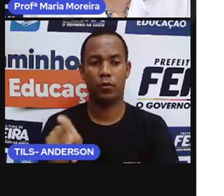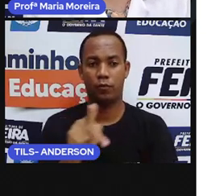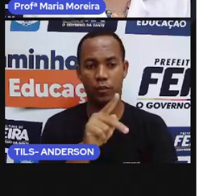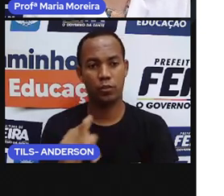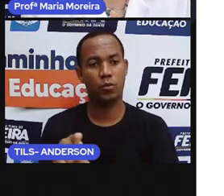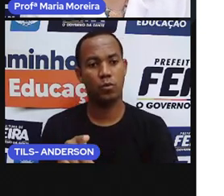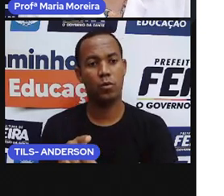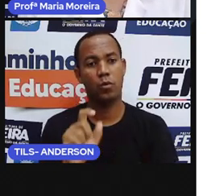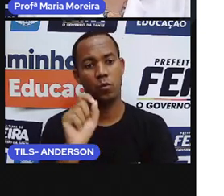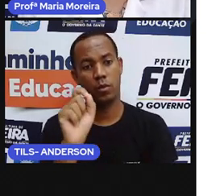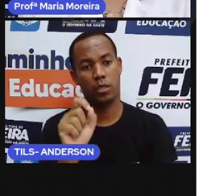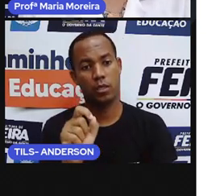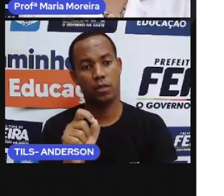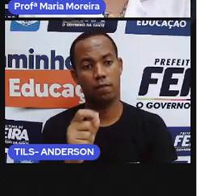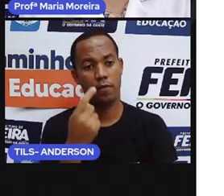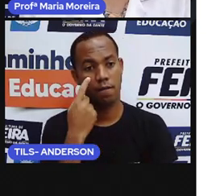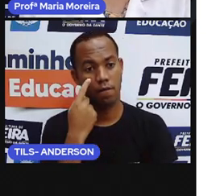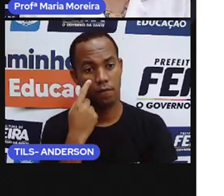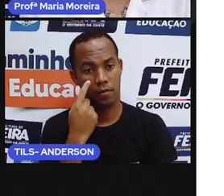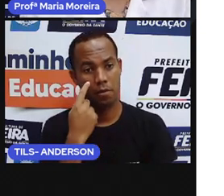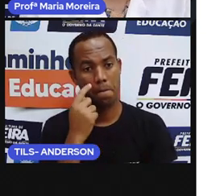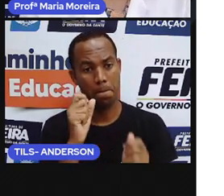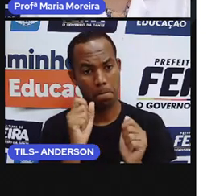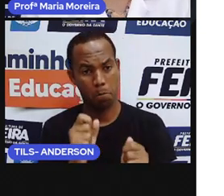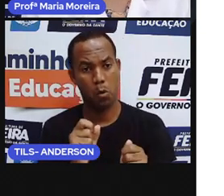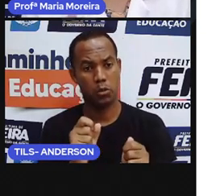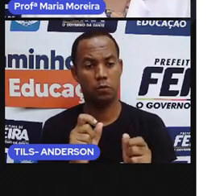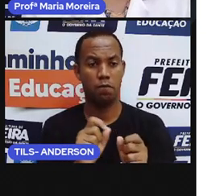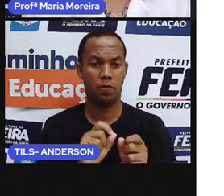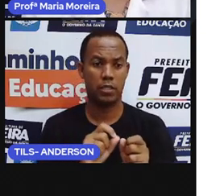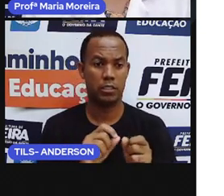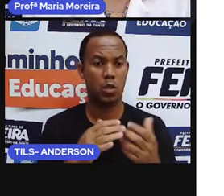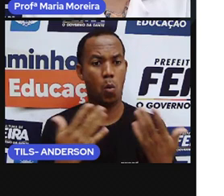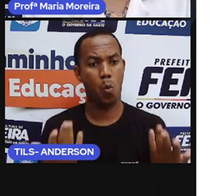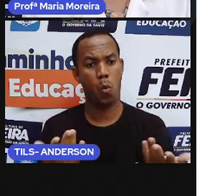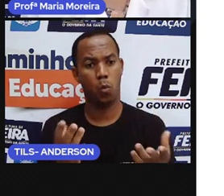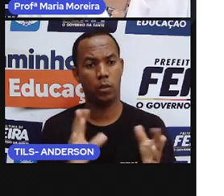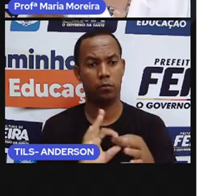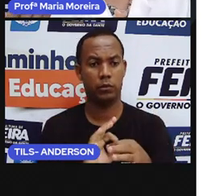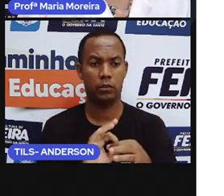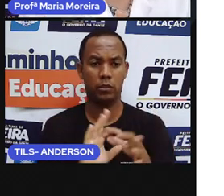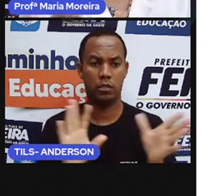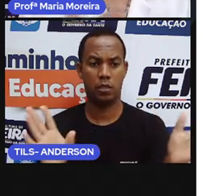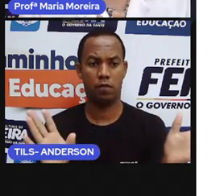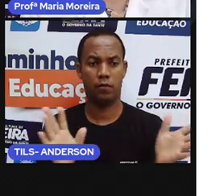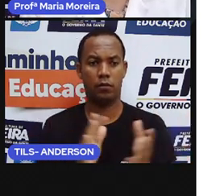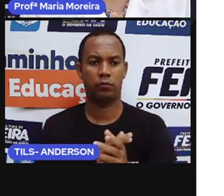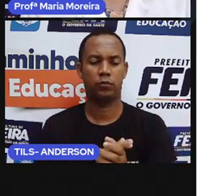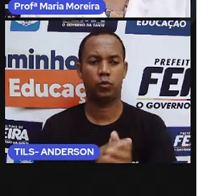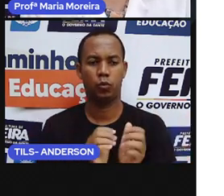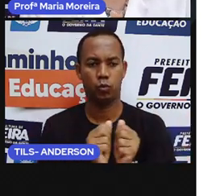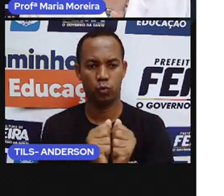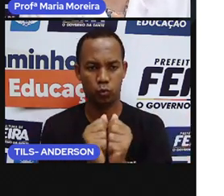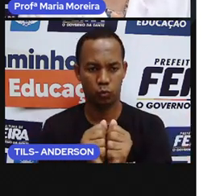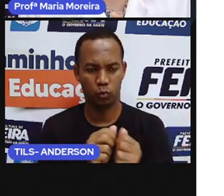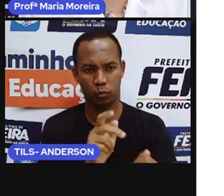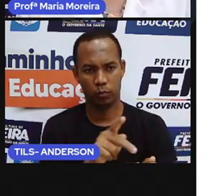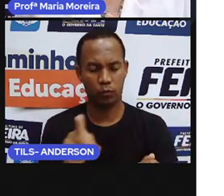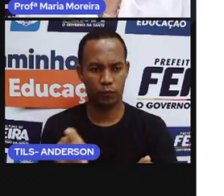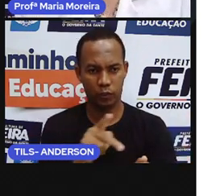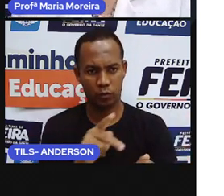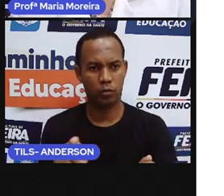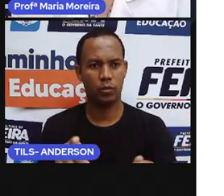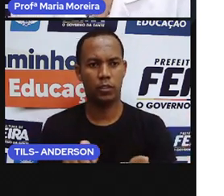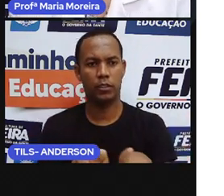querer decidir se ele vai utilizar essa atividade ou não. Vocês são livres, certo? Para agora fazerem junto com a prova ou